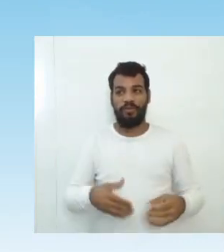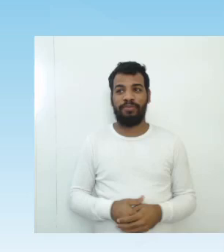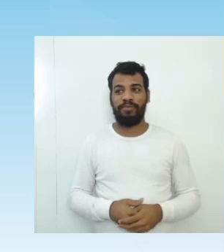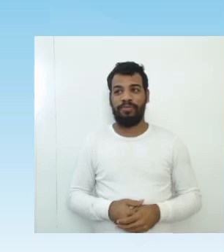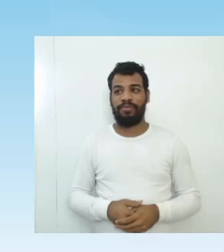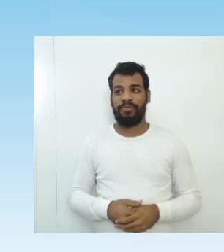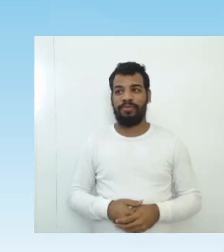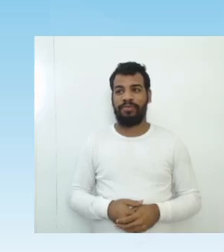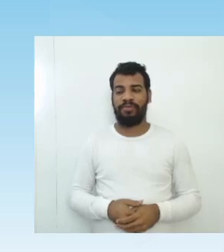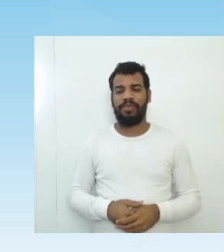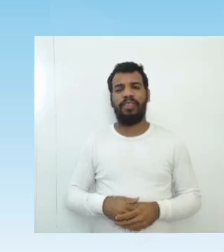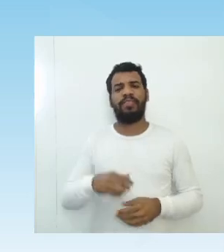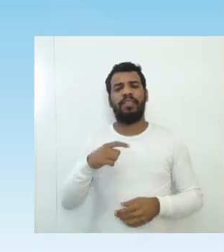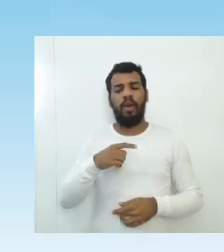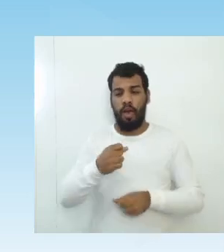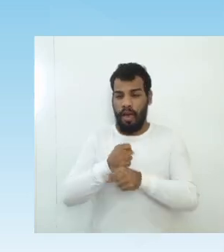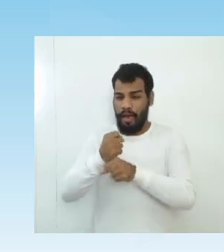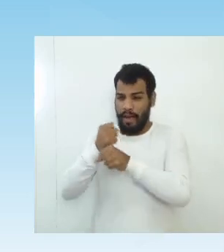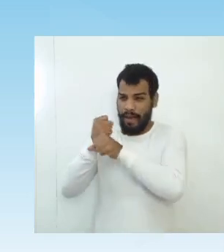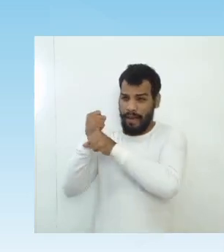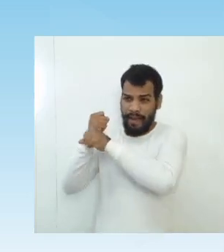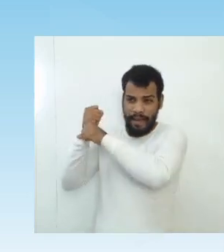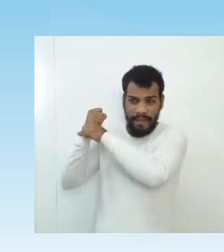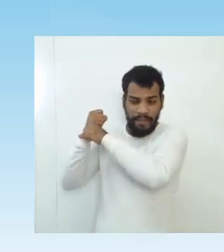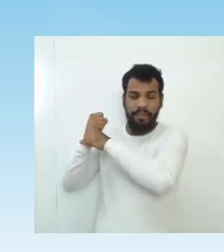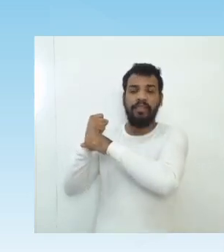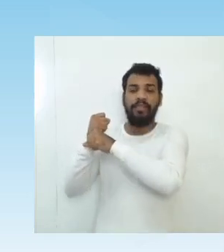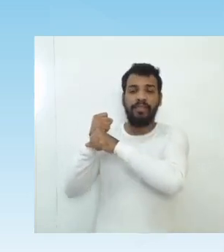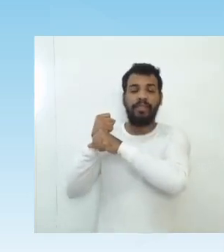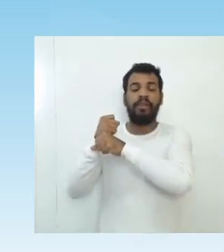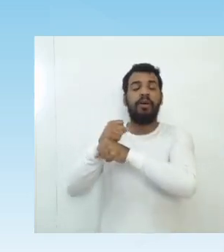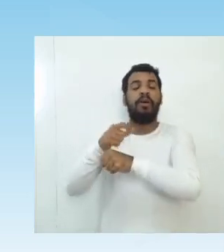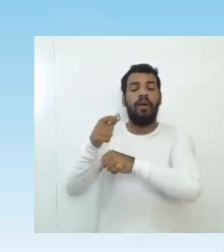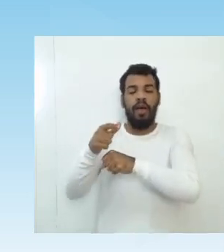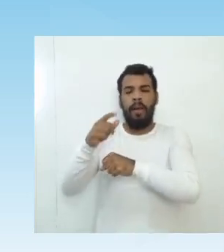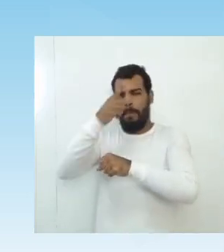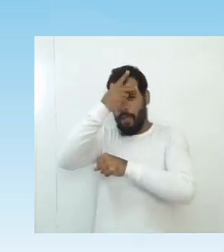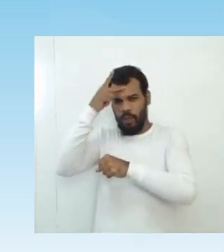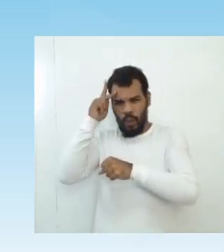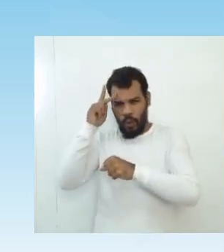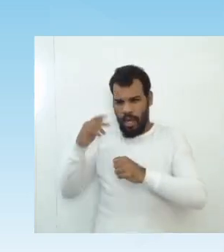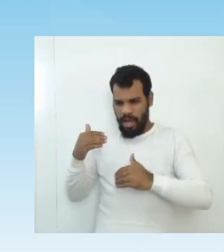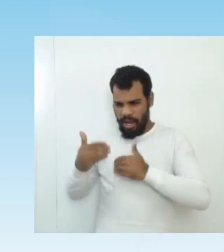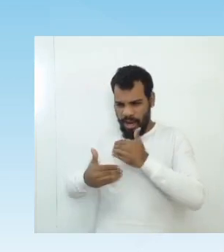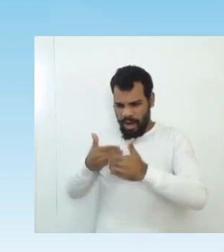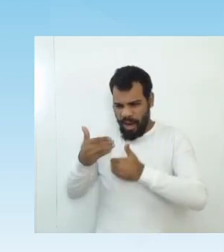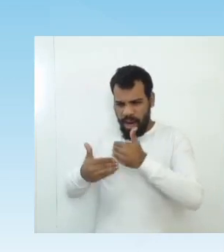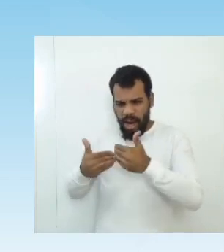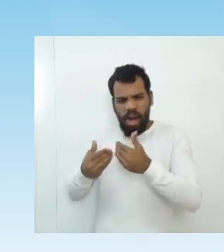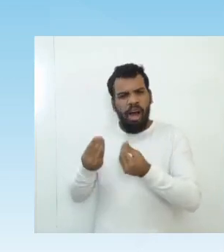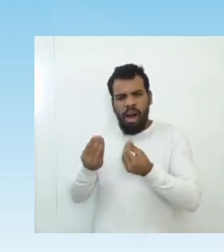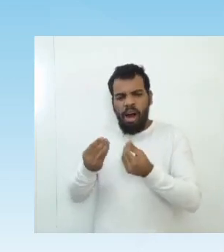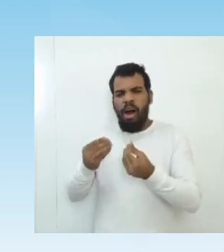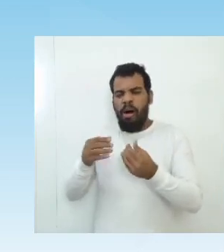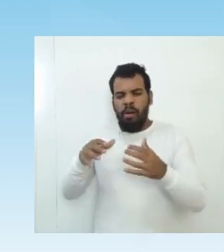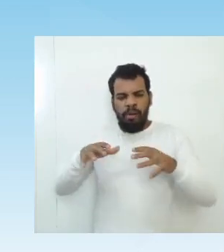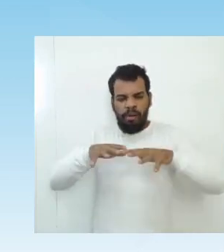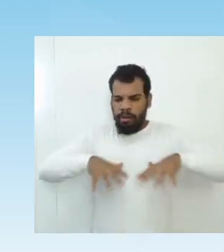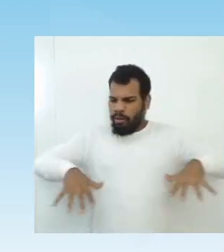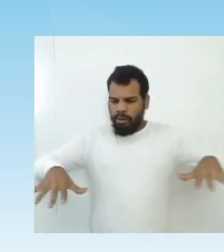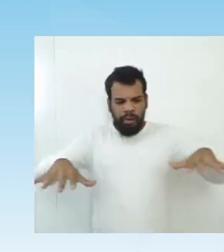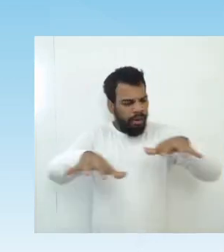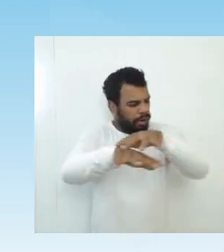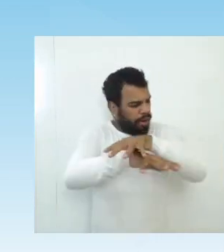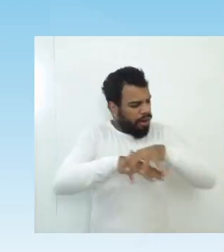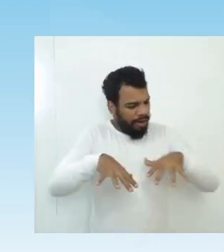dezenas de milhares de anos, a humanidade, ela começou a transformar o mundo ao seu redor quando